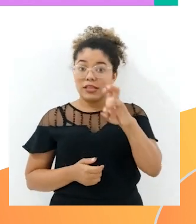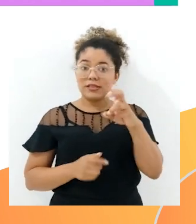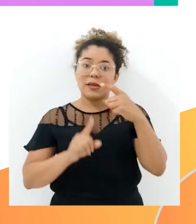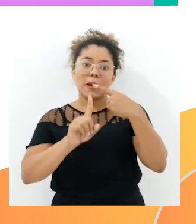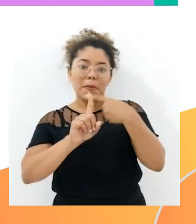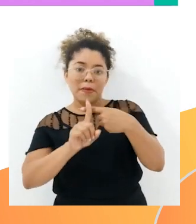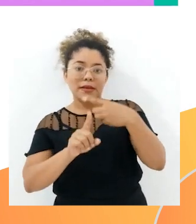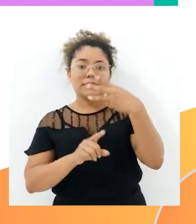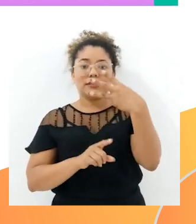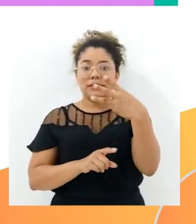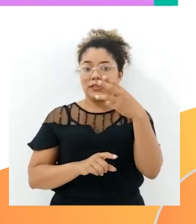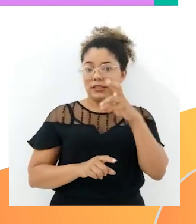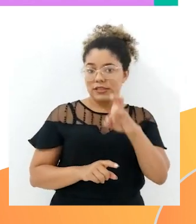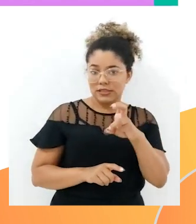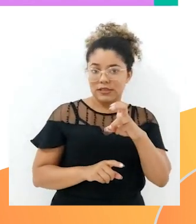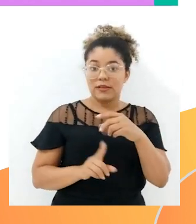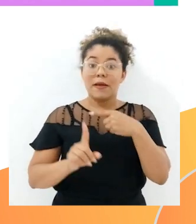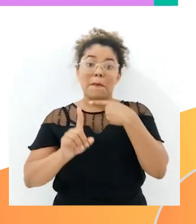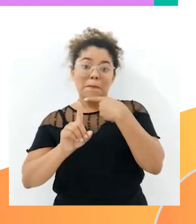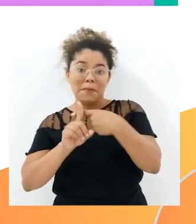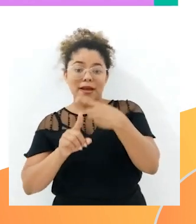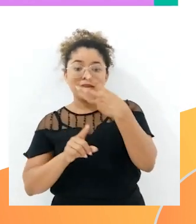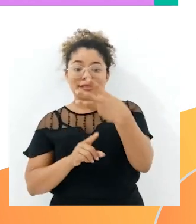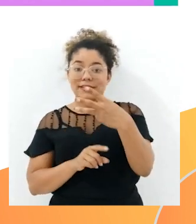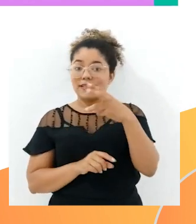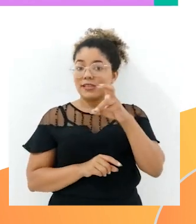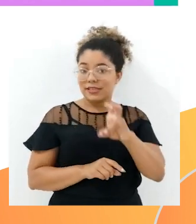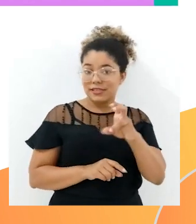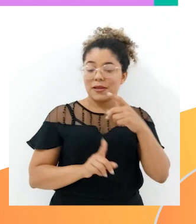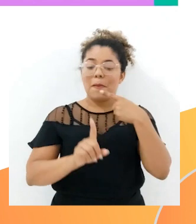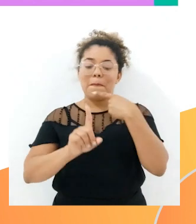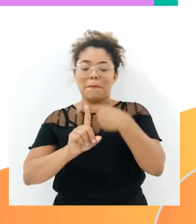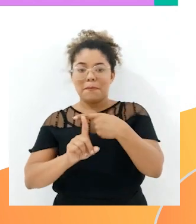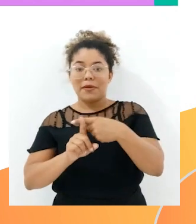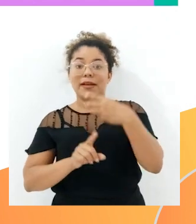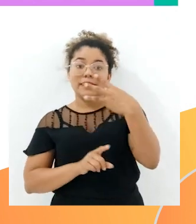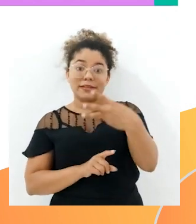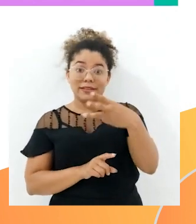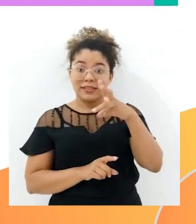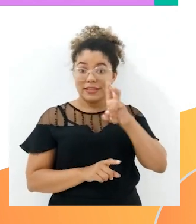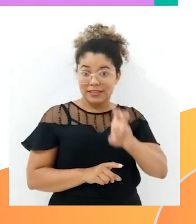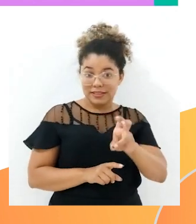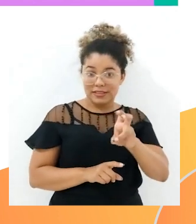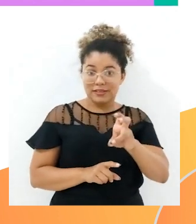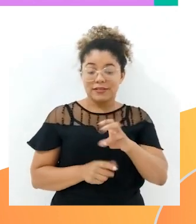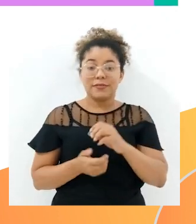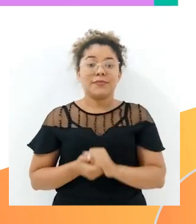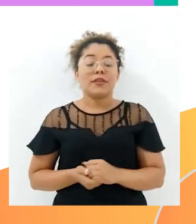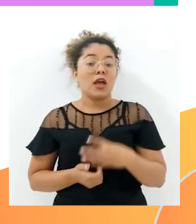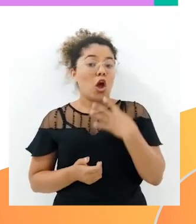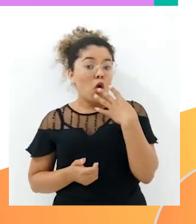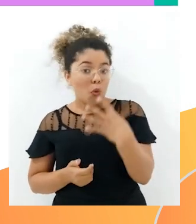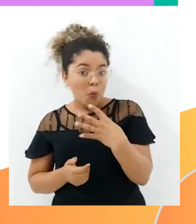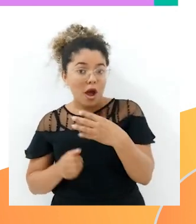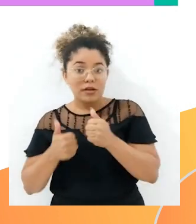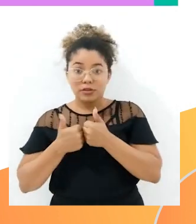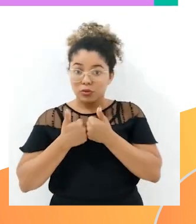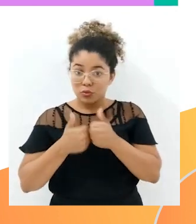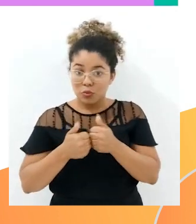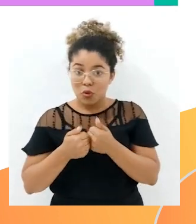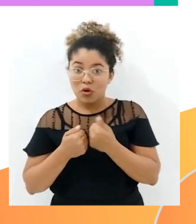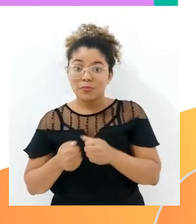35, mais 35, mais 35, quatro ônibus com 35